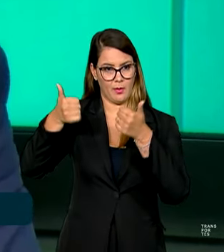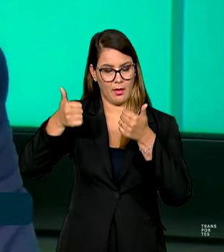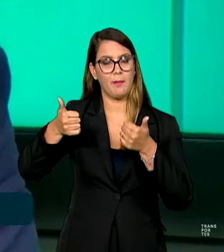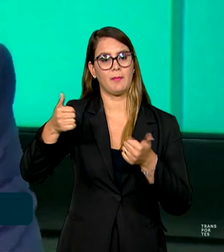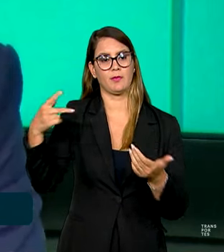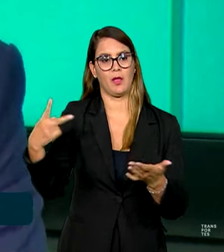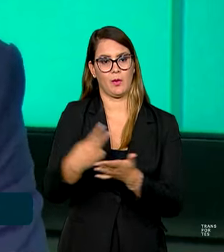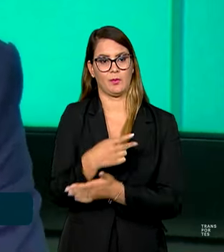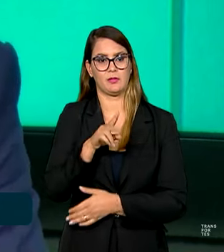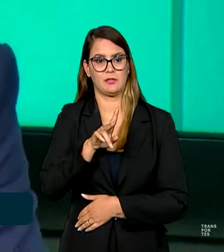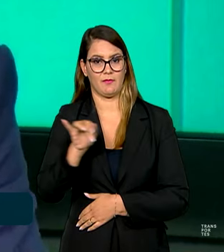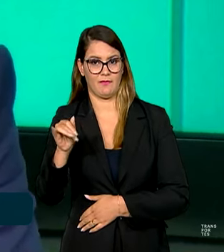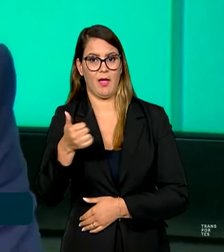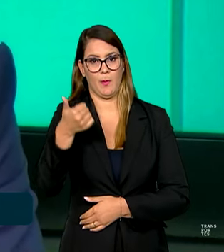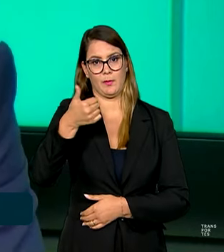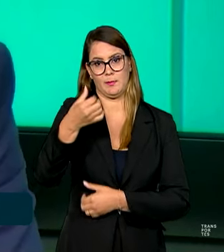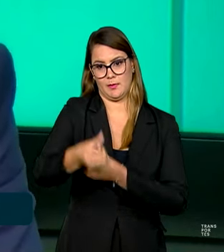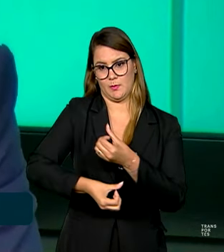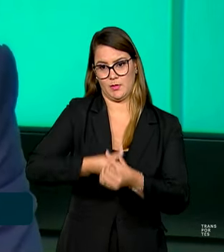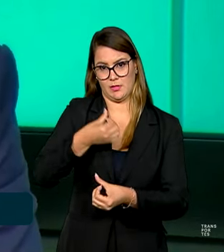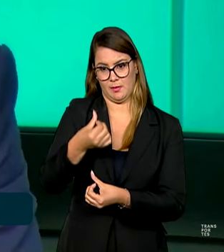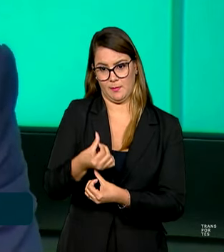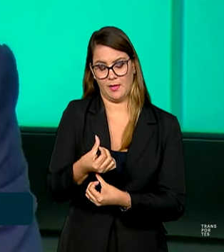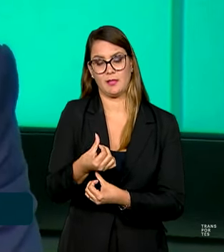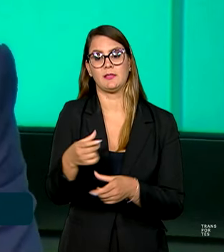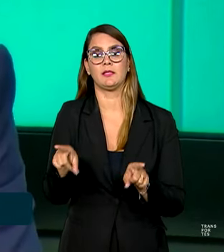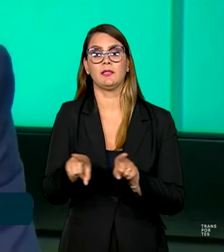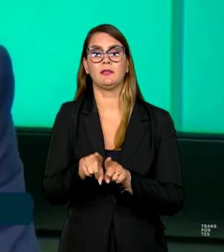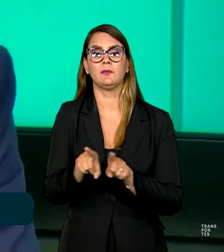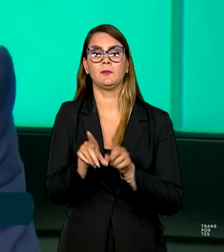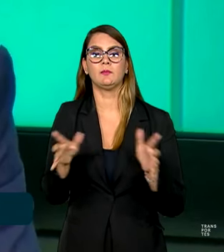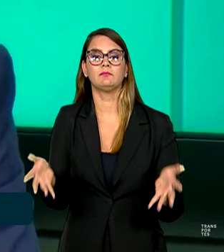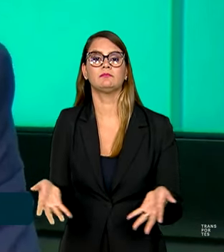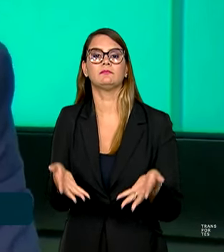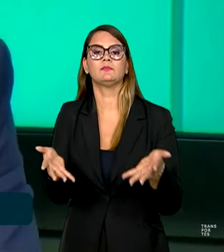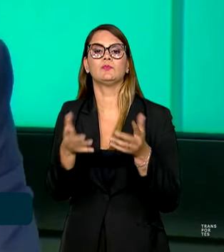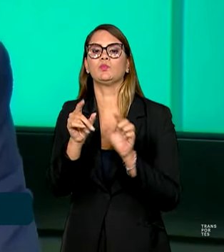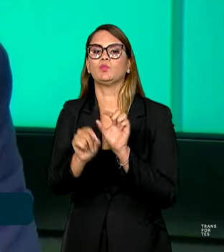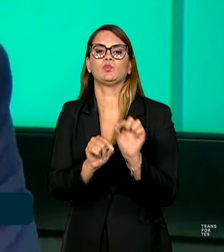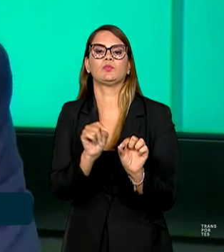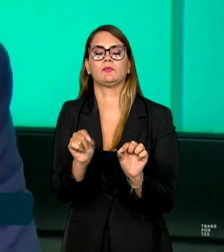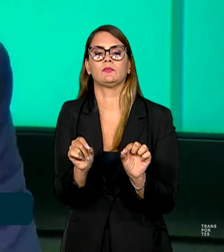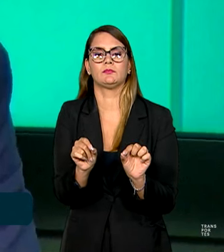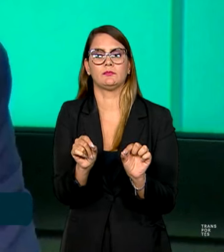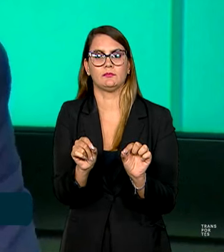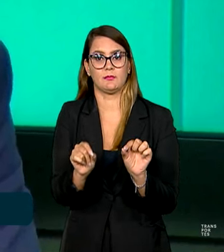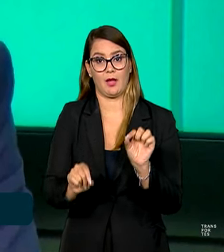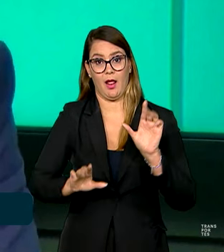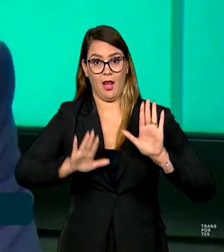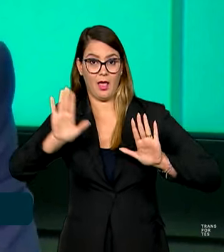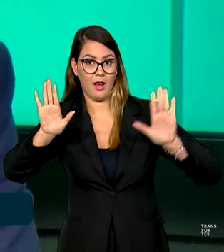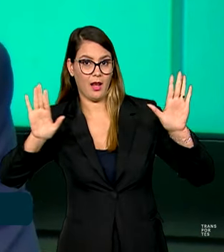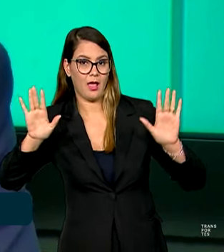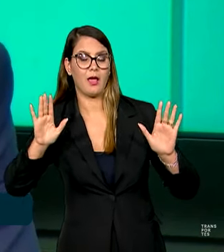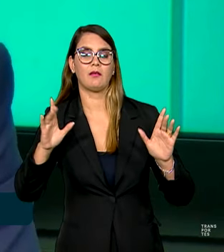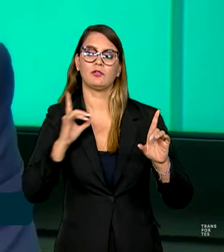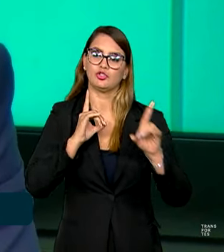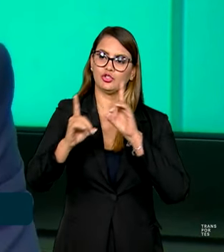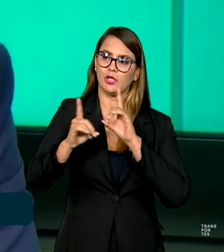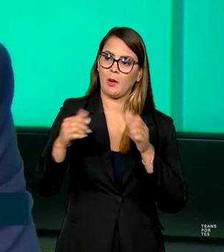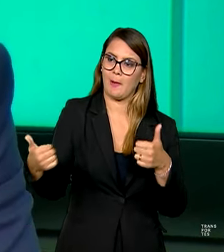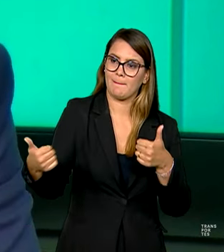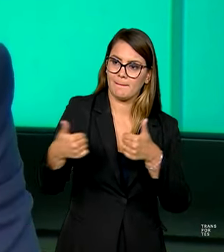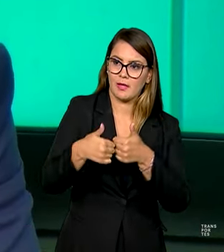se concretizar agora, nesse primeiro semestre, e com o incremento de leilões a fim de dialogar mais